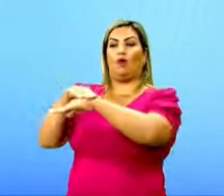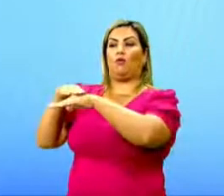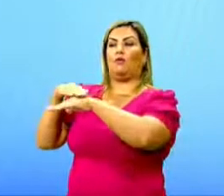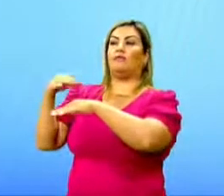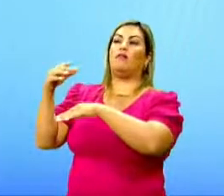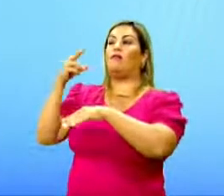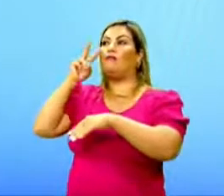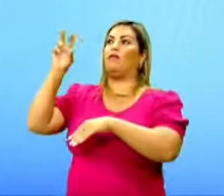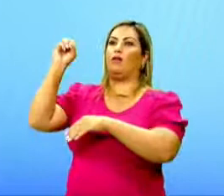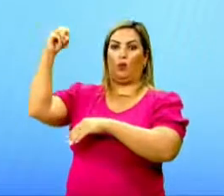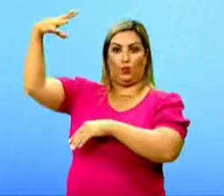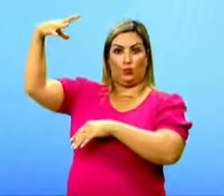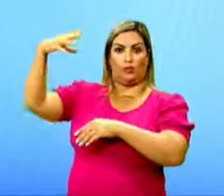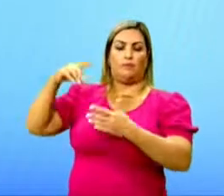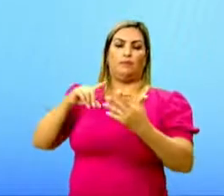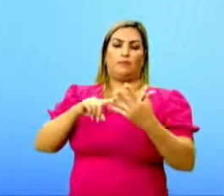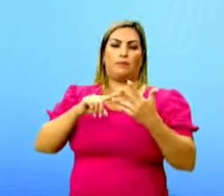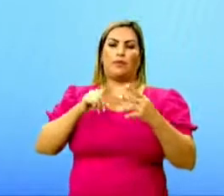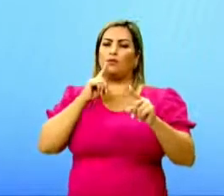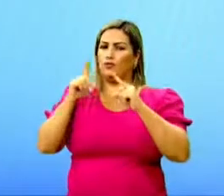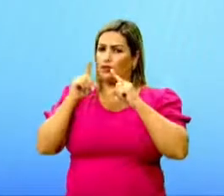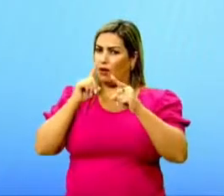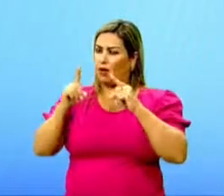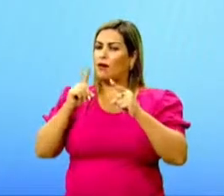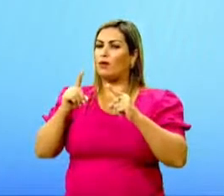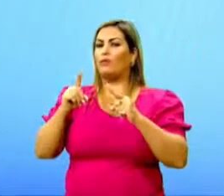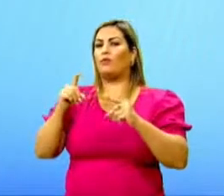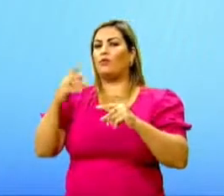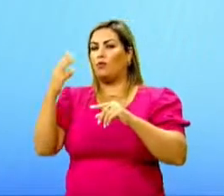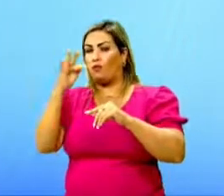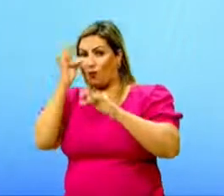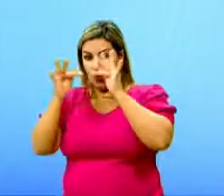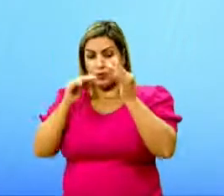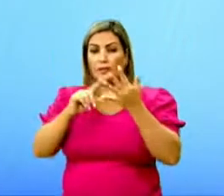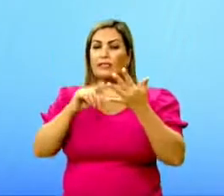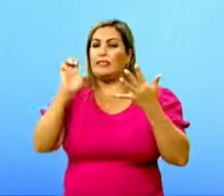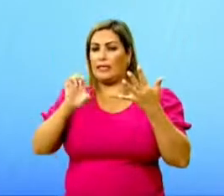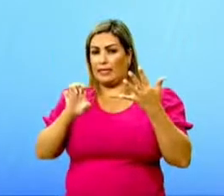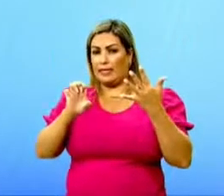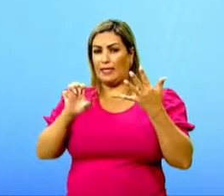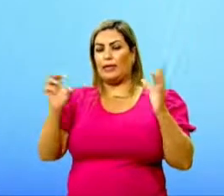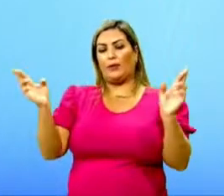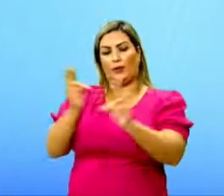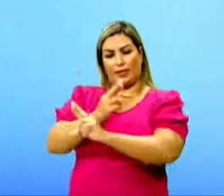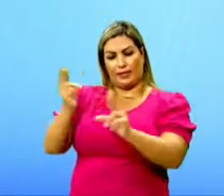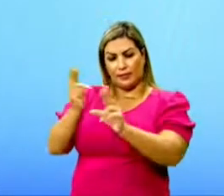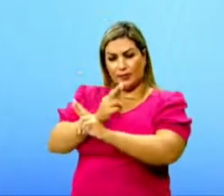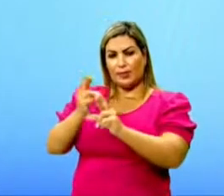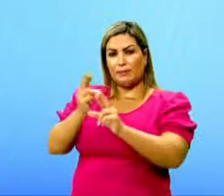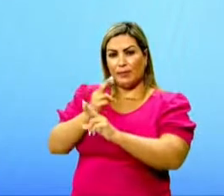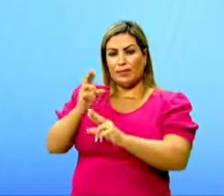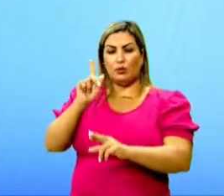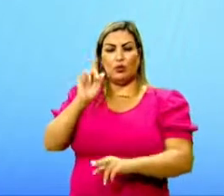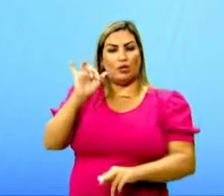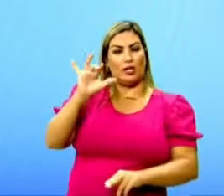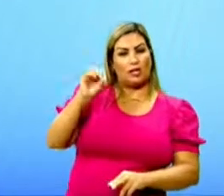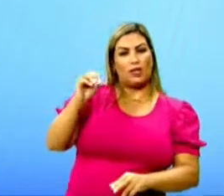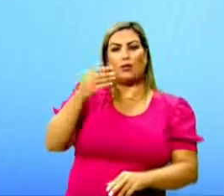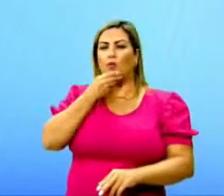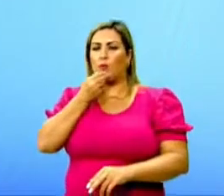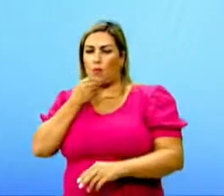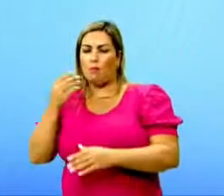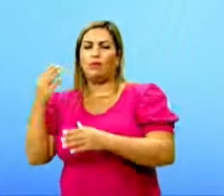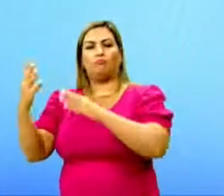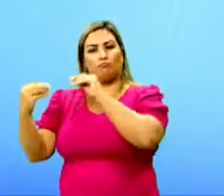para a luz. D, o diálogo do jardineiro com as flores. Ou letra E, o relacionamento entre o gerânio e o